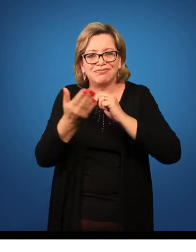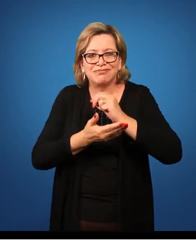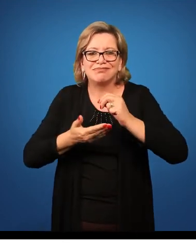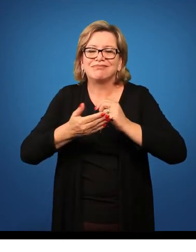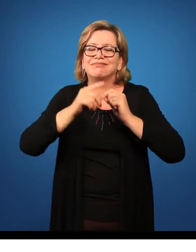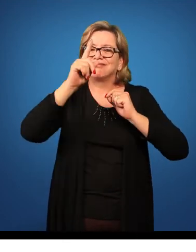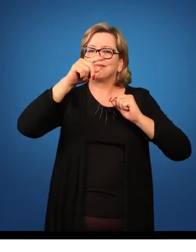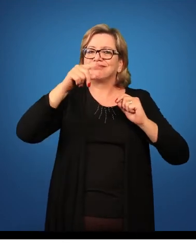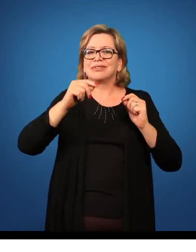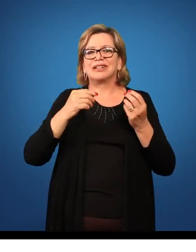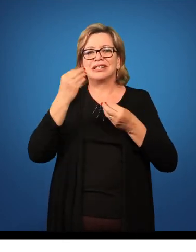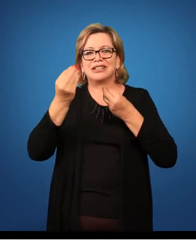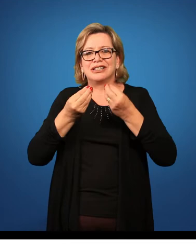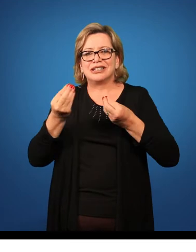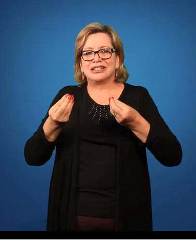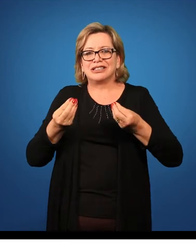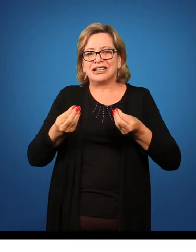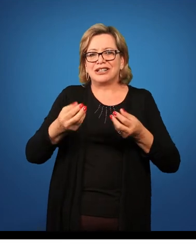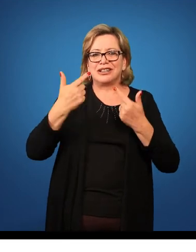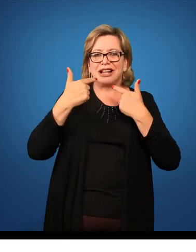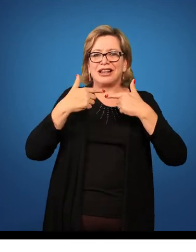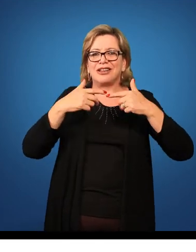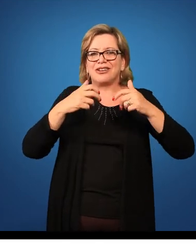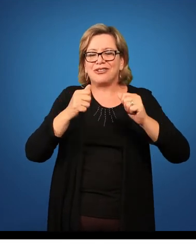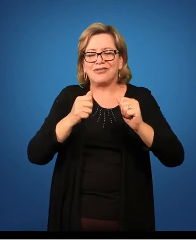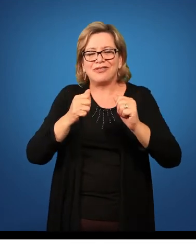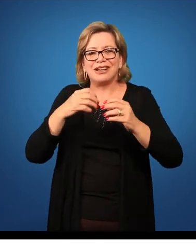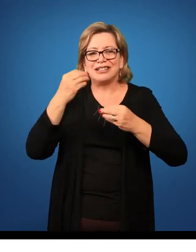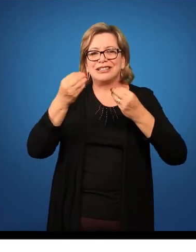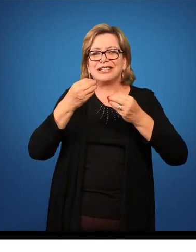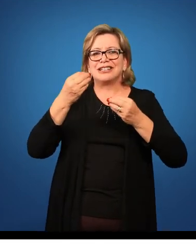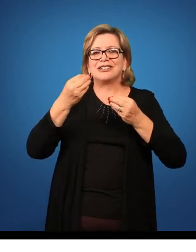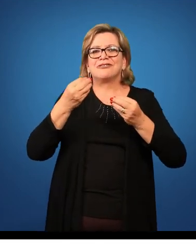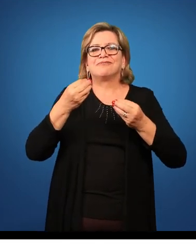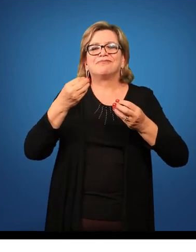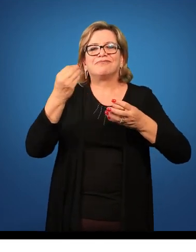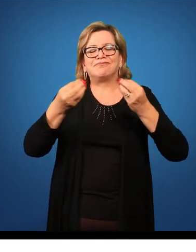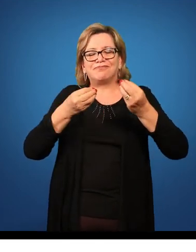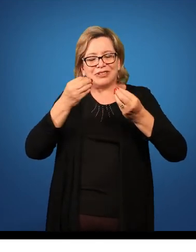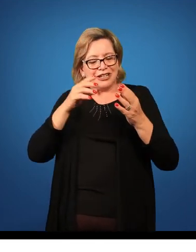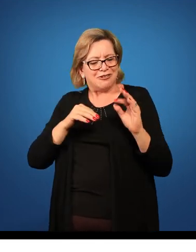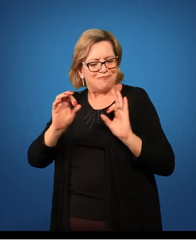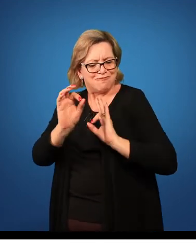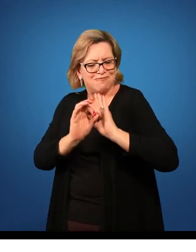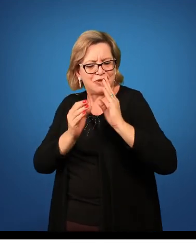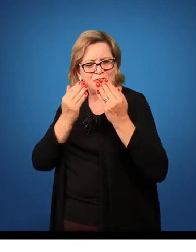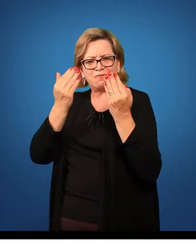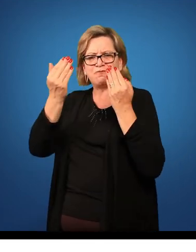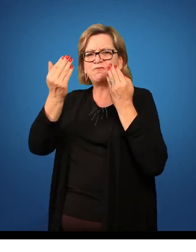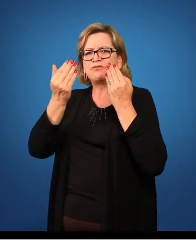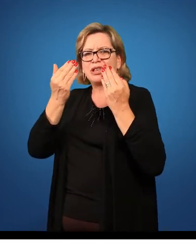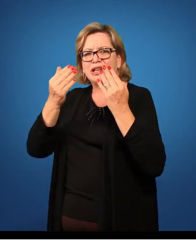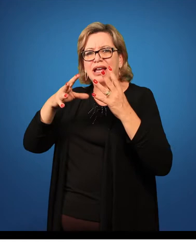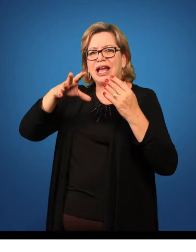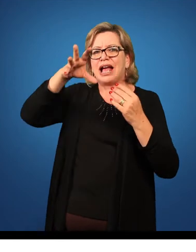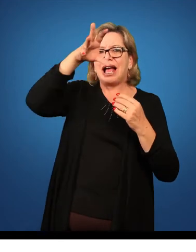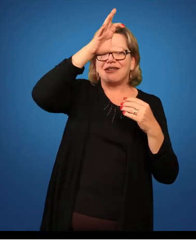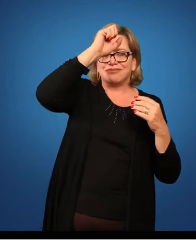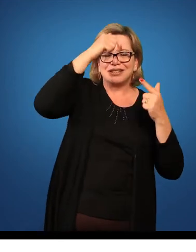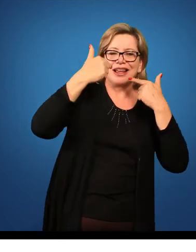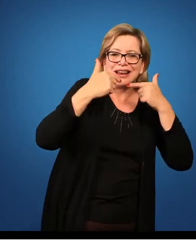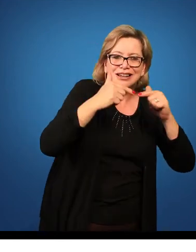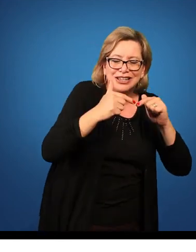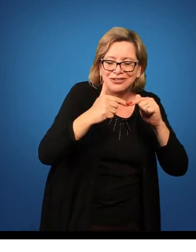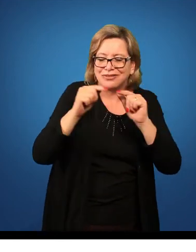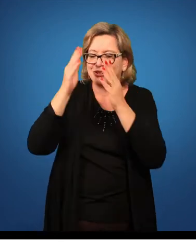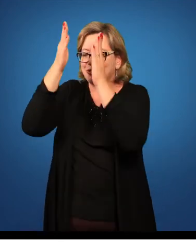pedagógica na aquisição da linguagem materna pelas crianças. Então, ele traçou um paralelo entre aprender uma língua